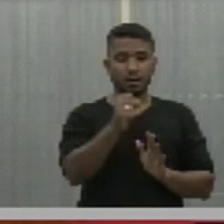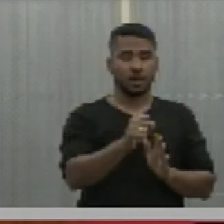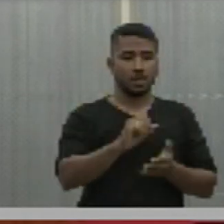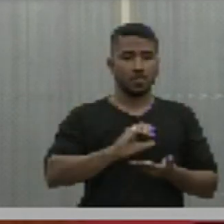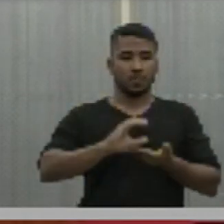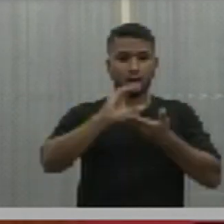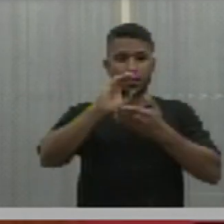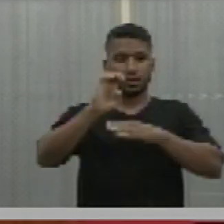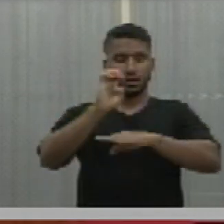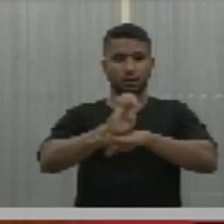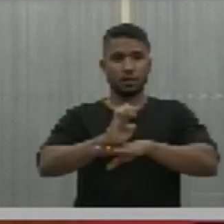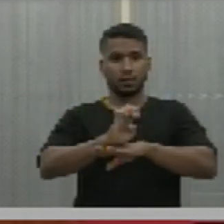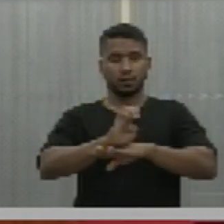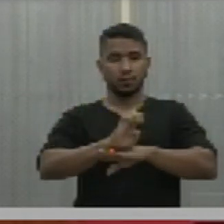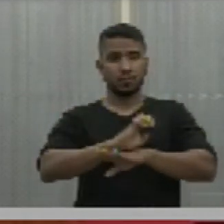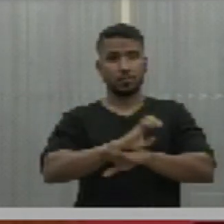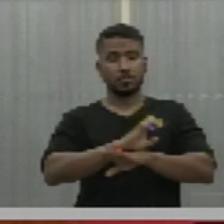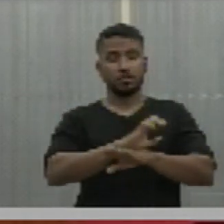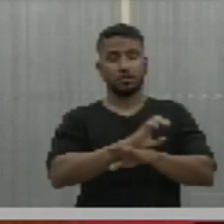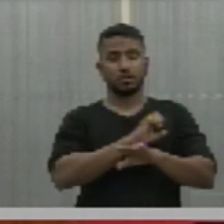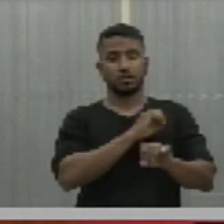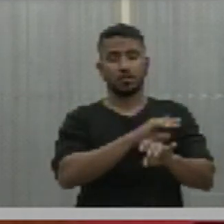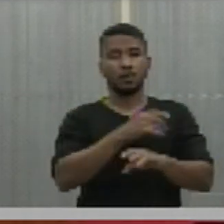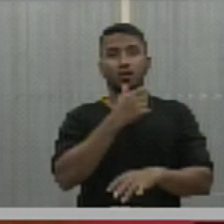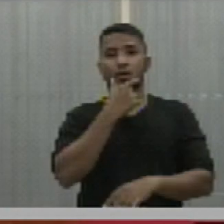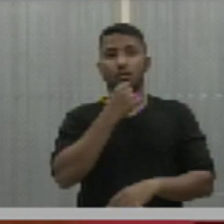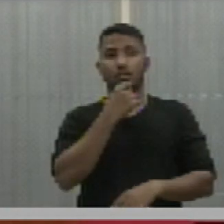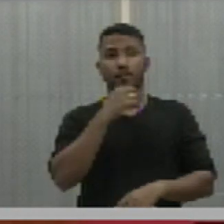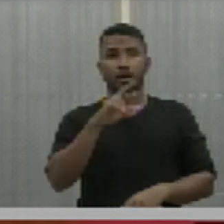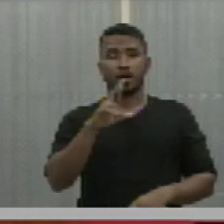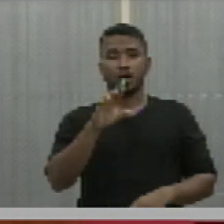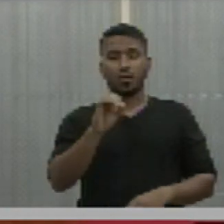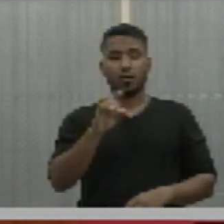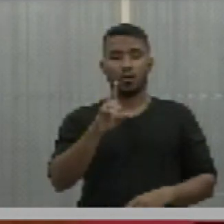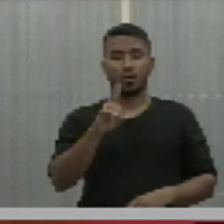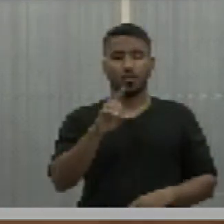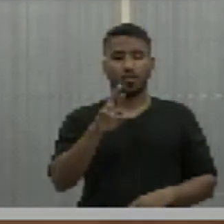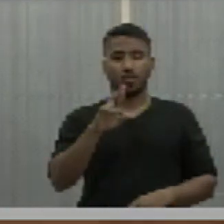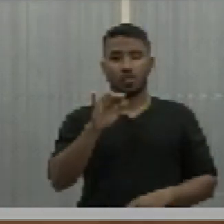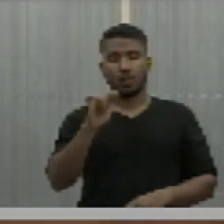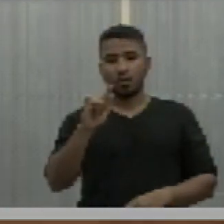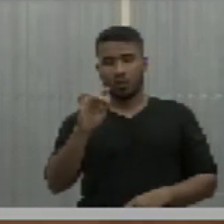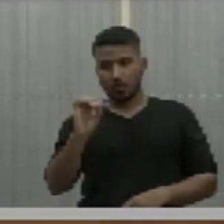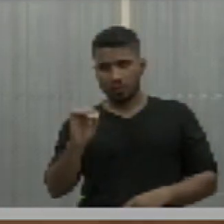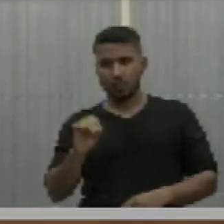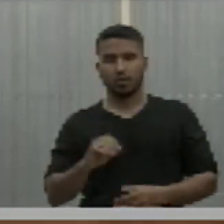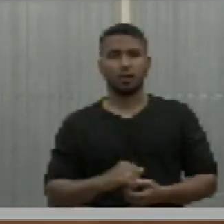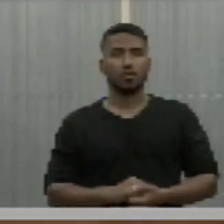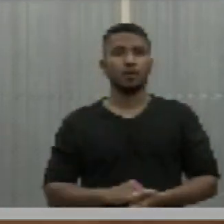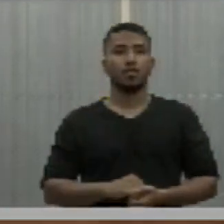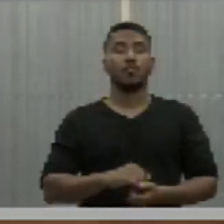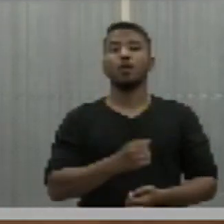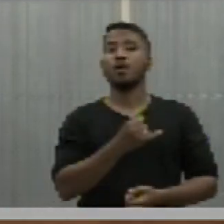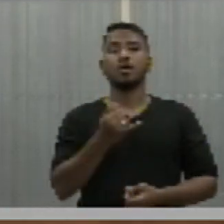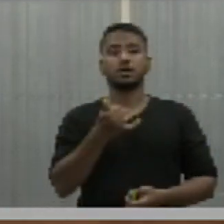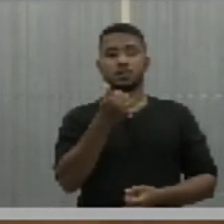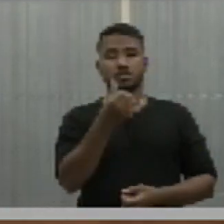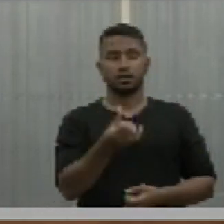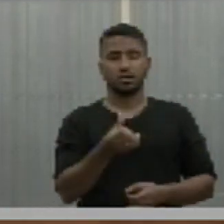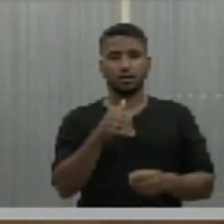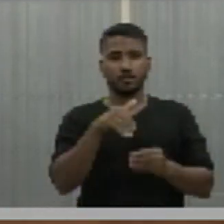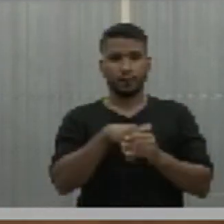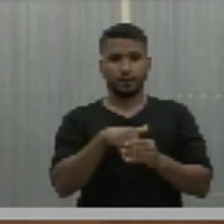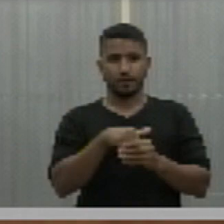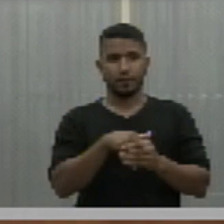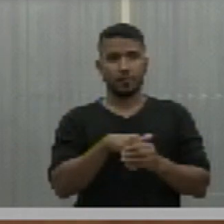Conselho Estadual de Educação do doutor Rodrigo Torres de Araújo Lima. Foram 16 votos